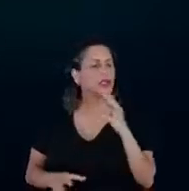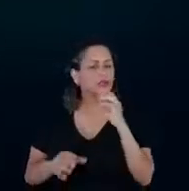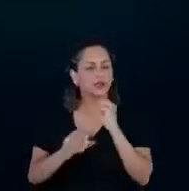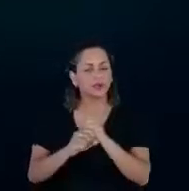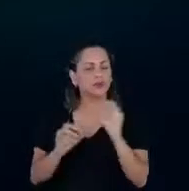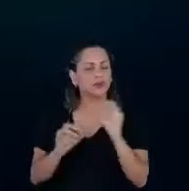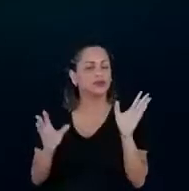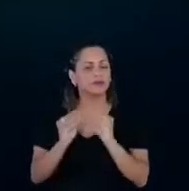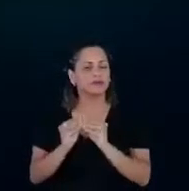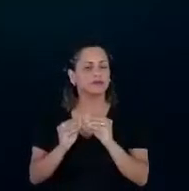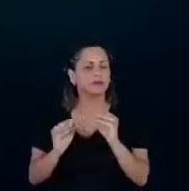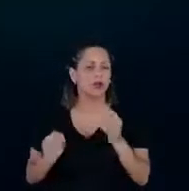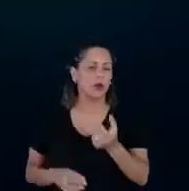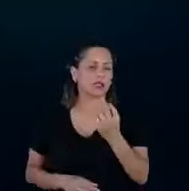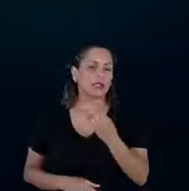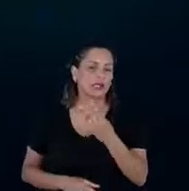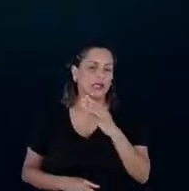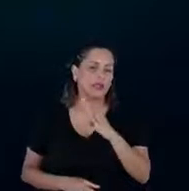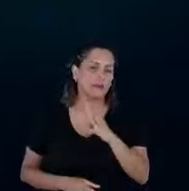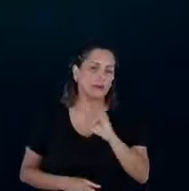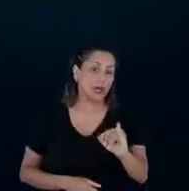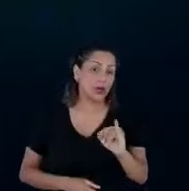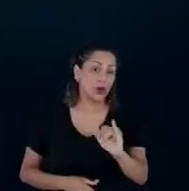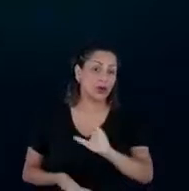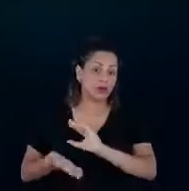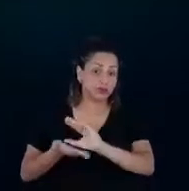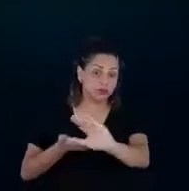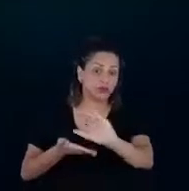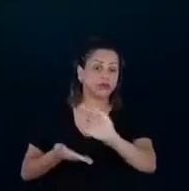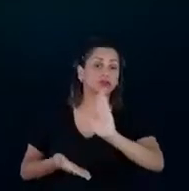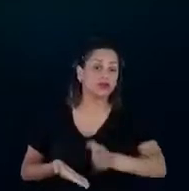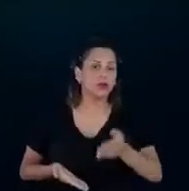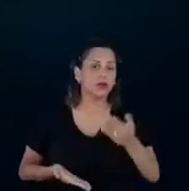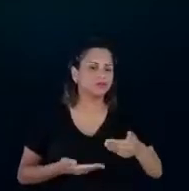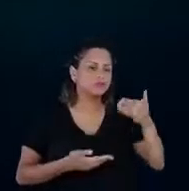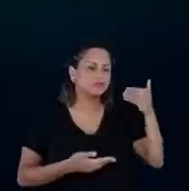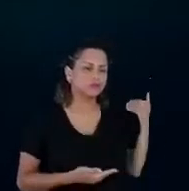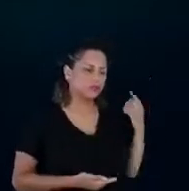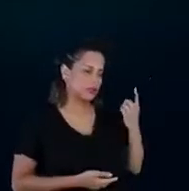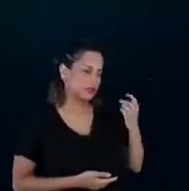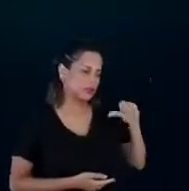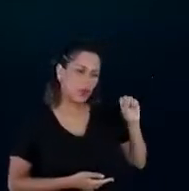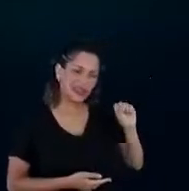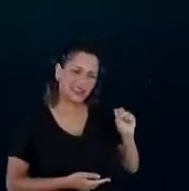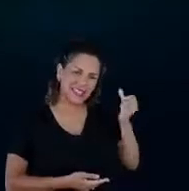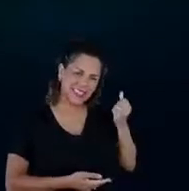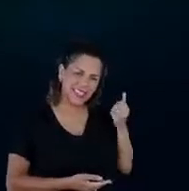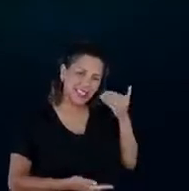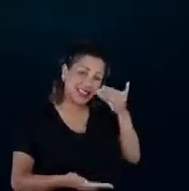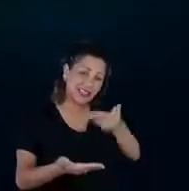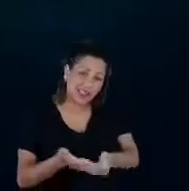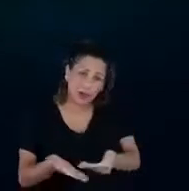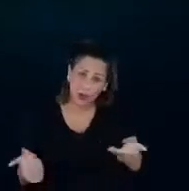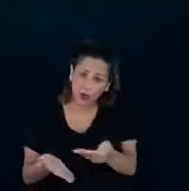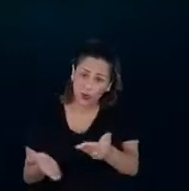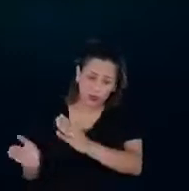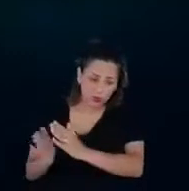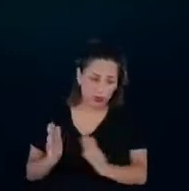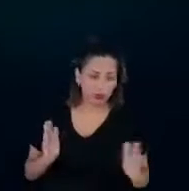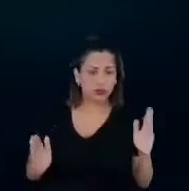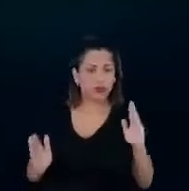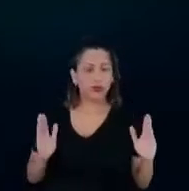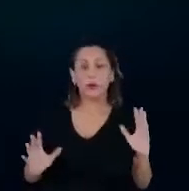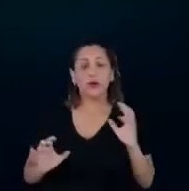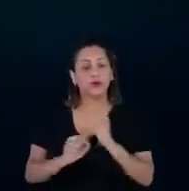bilhões e meio de investimento já feito desde 1986, esse montante também, mas eu gosto de resumir, na